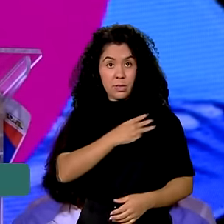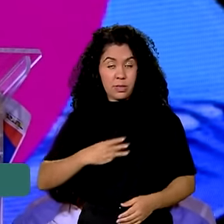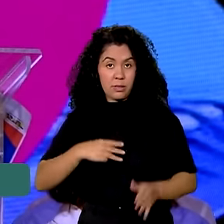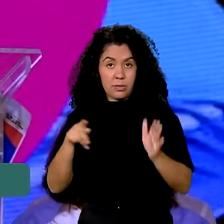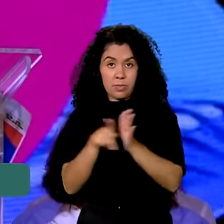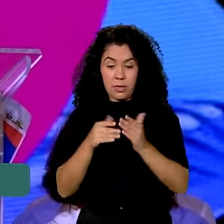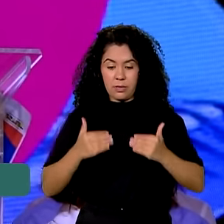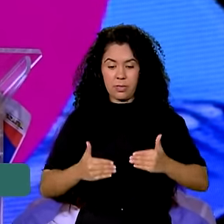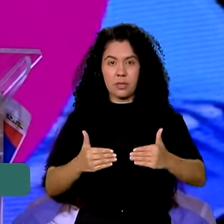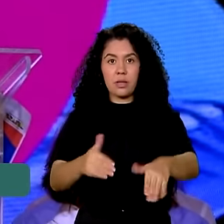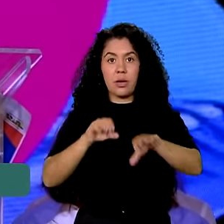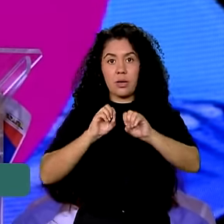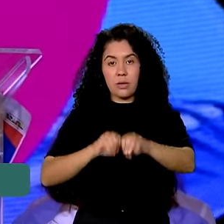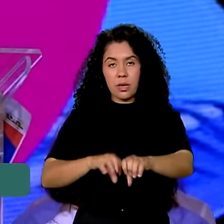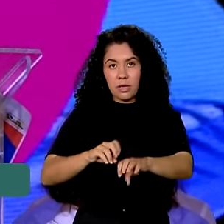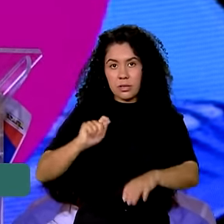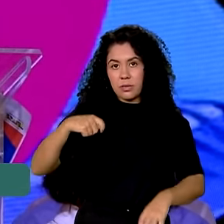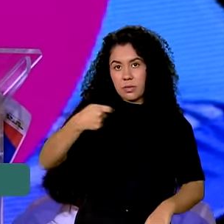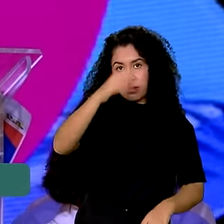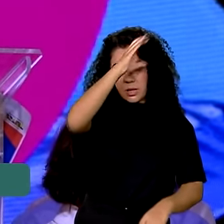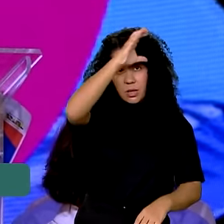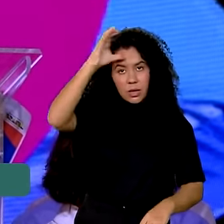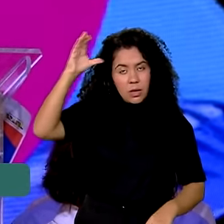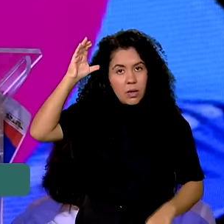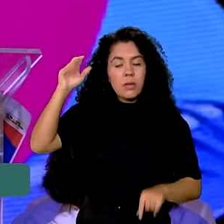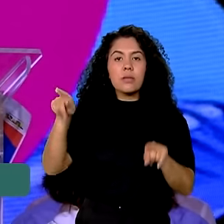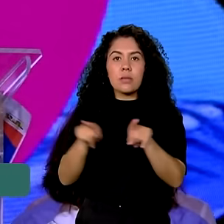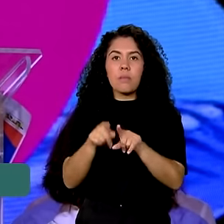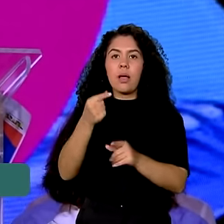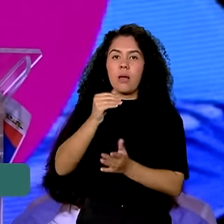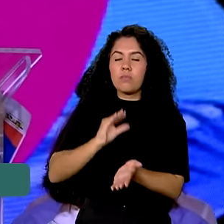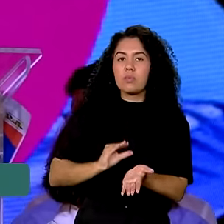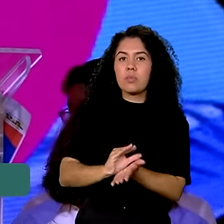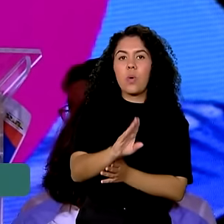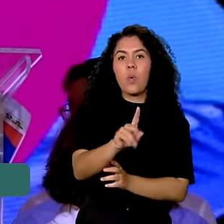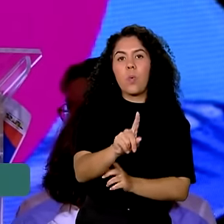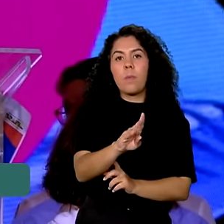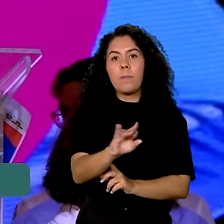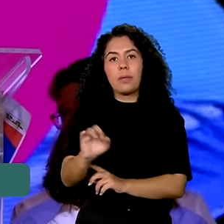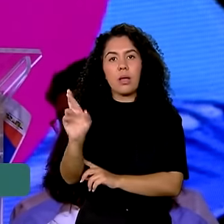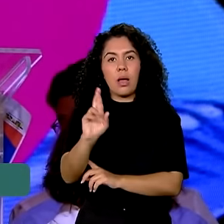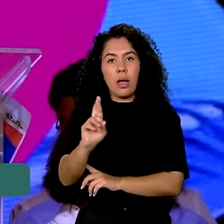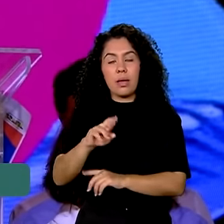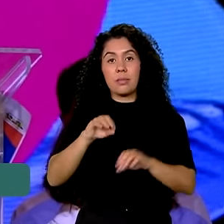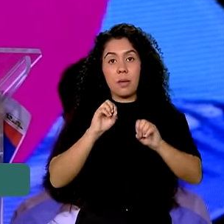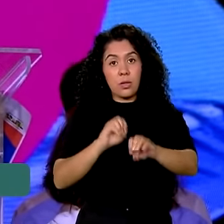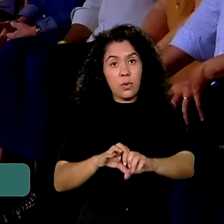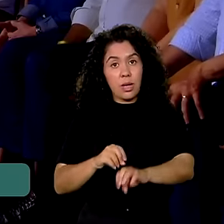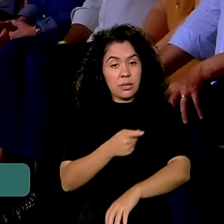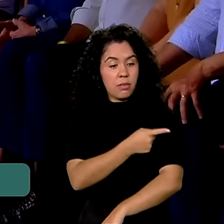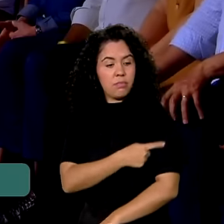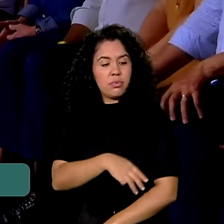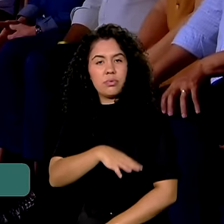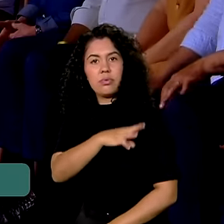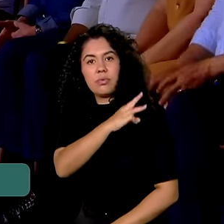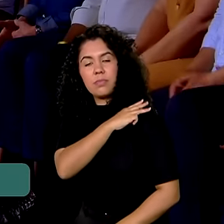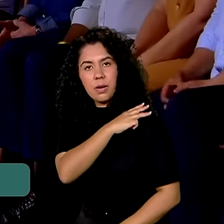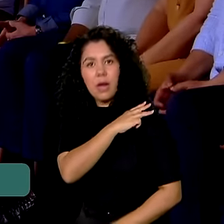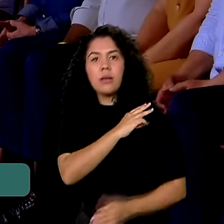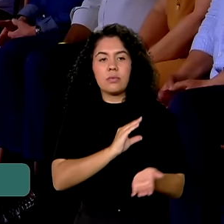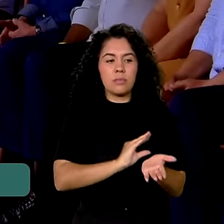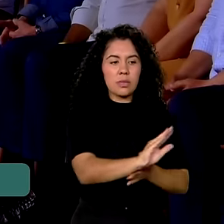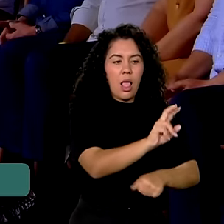Camilo Santana, a Bahia vai receber mais de 1 bilhão do novo PAC para a educação básica. A ideia é custear creches,